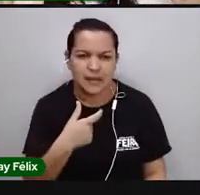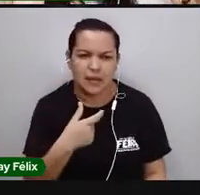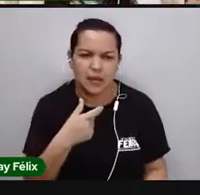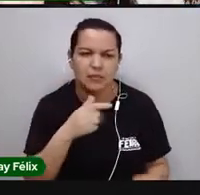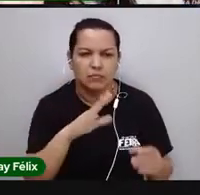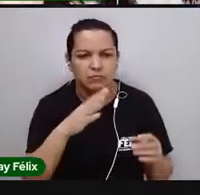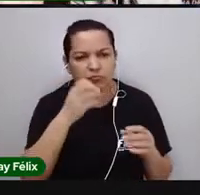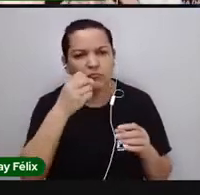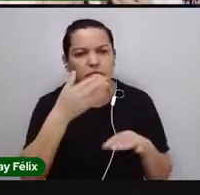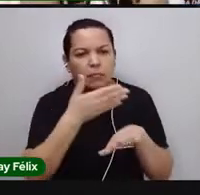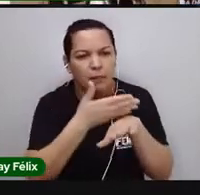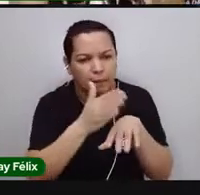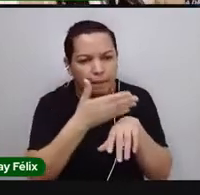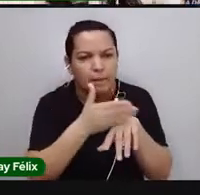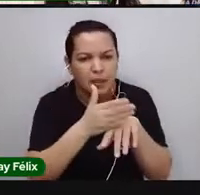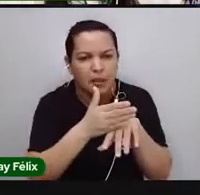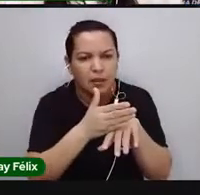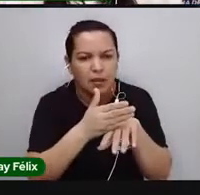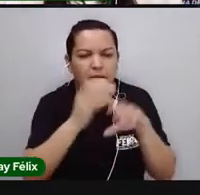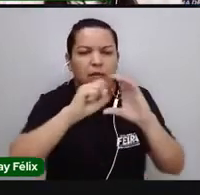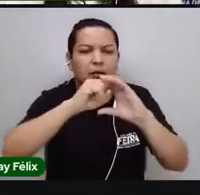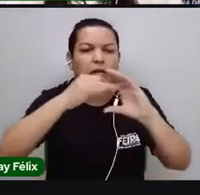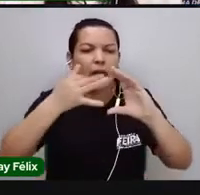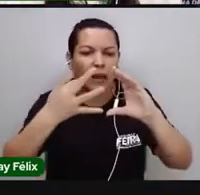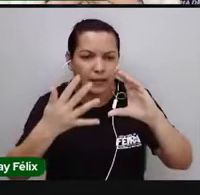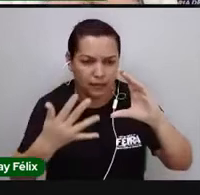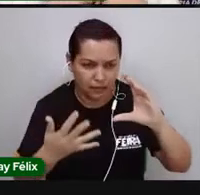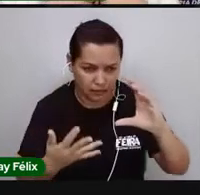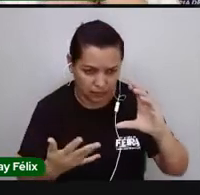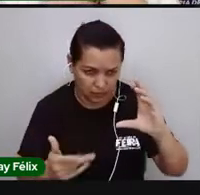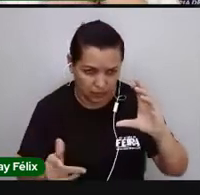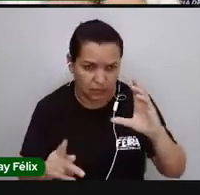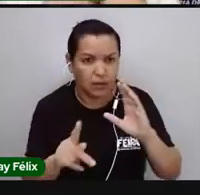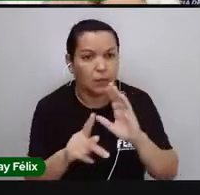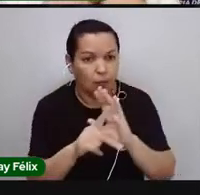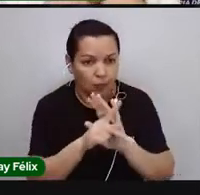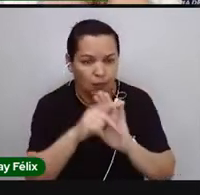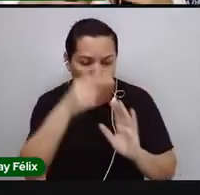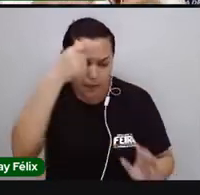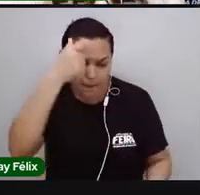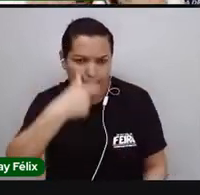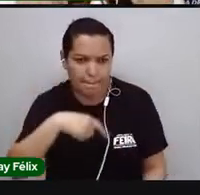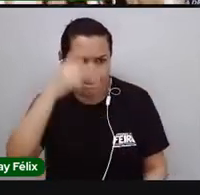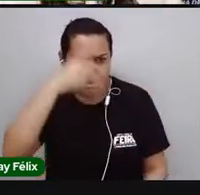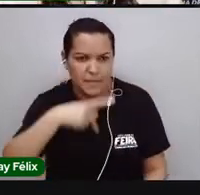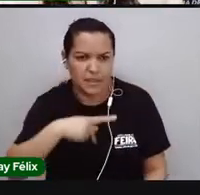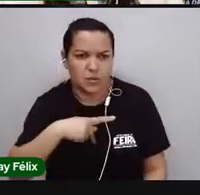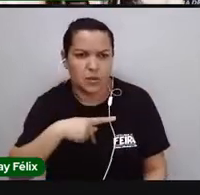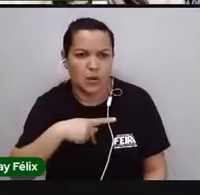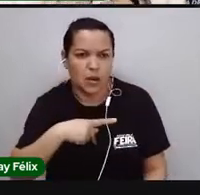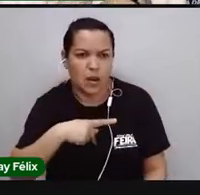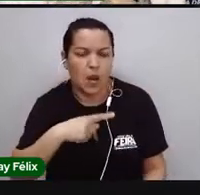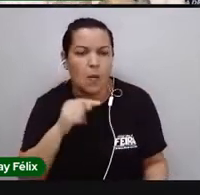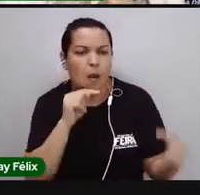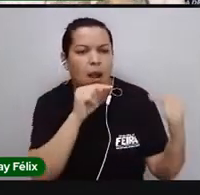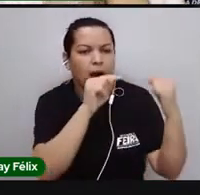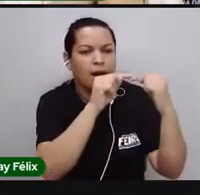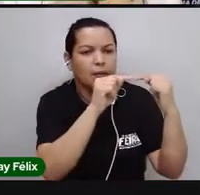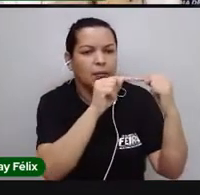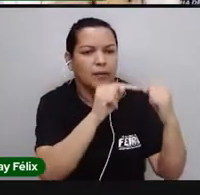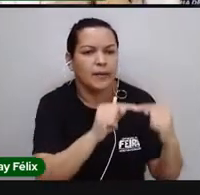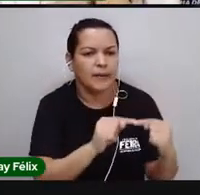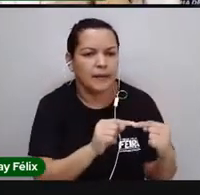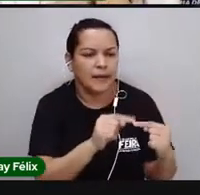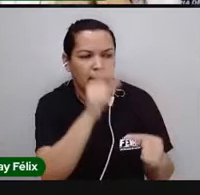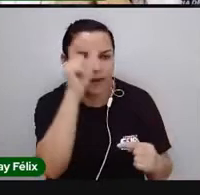características todas que a pró acabou de citar pra vocês sobre ela mesma, fazem parte da identidade